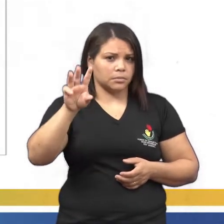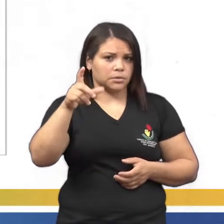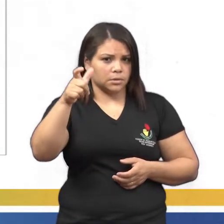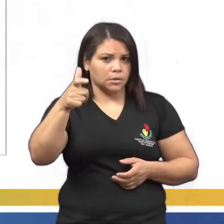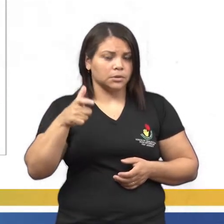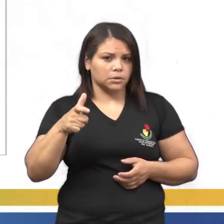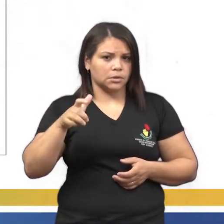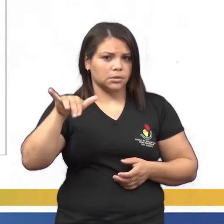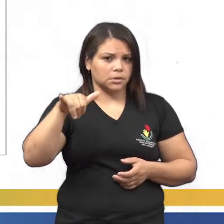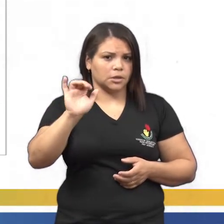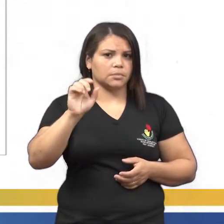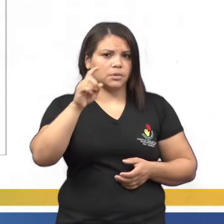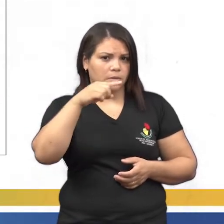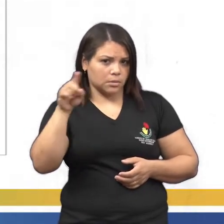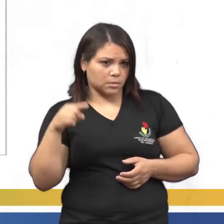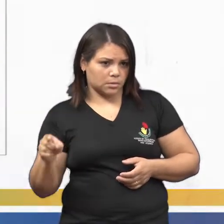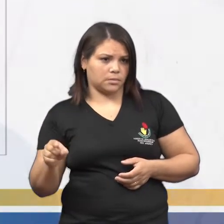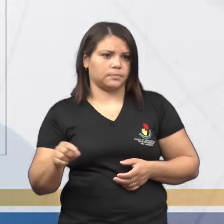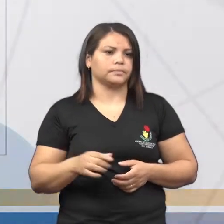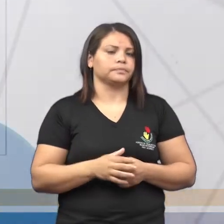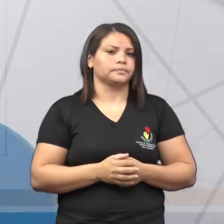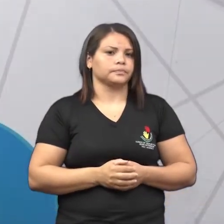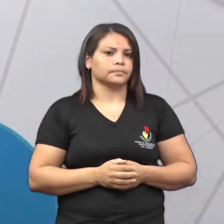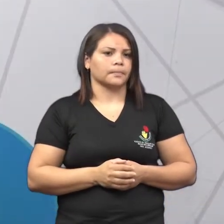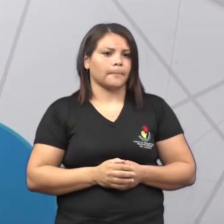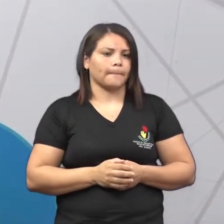W, X, Y, Z.